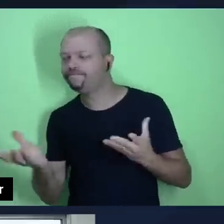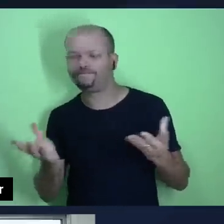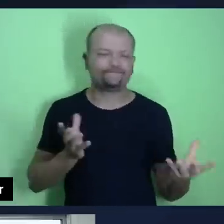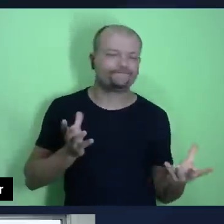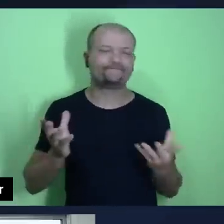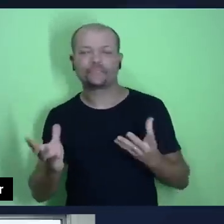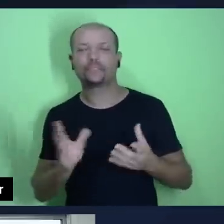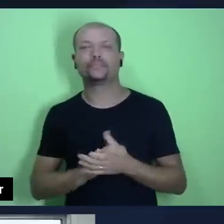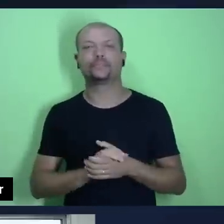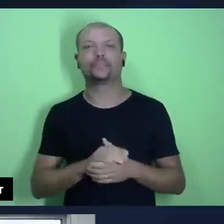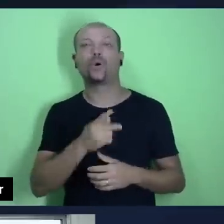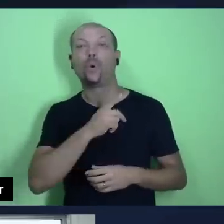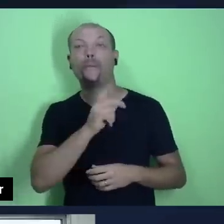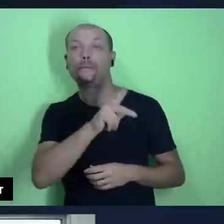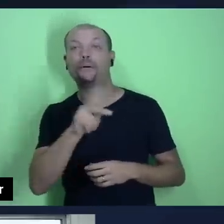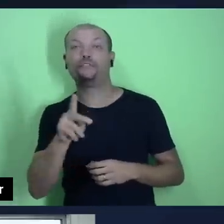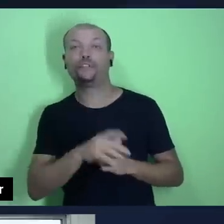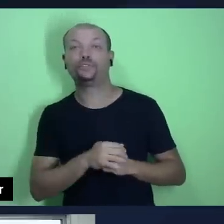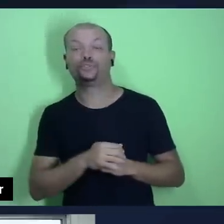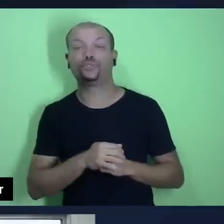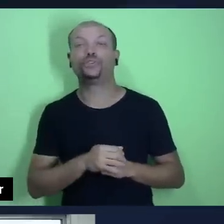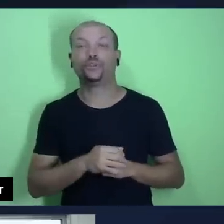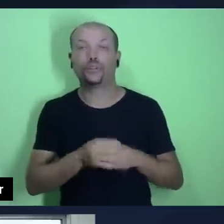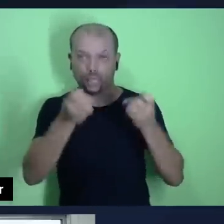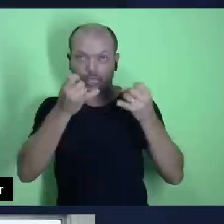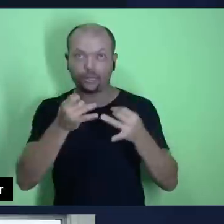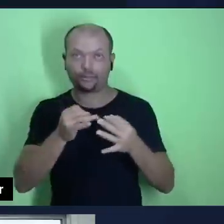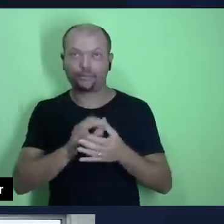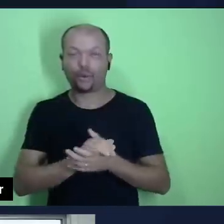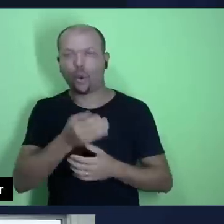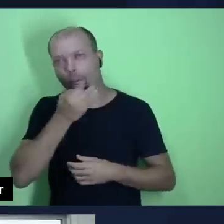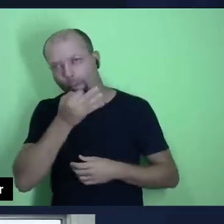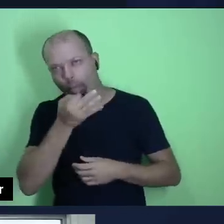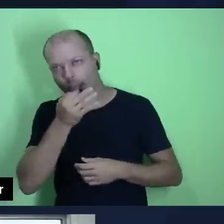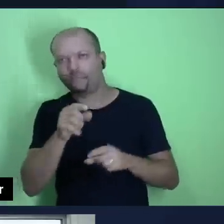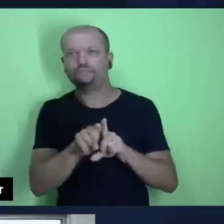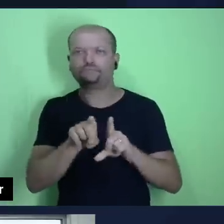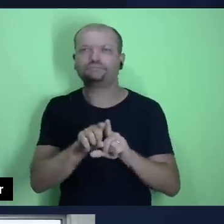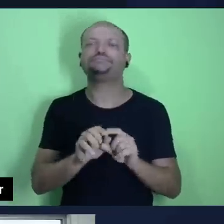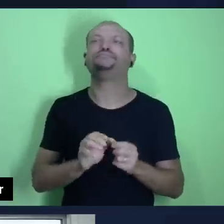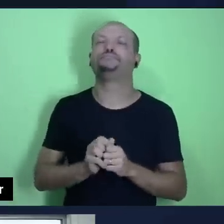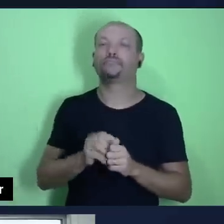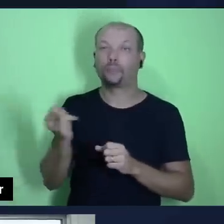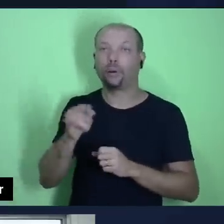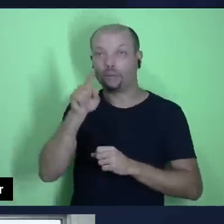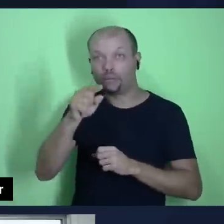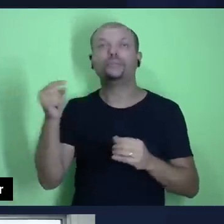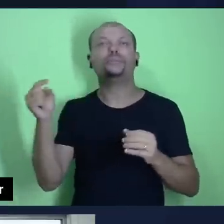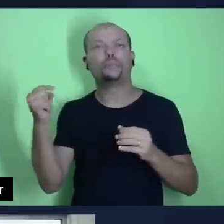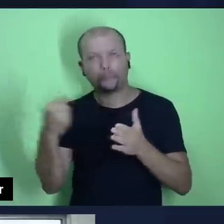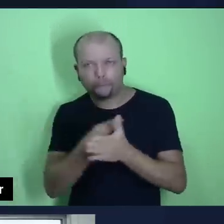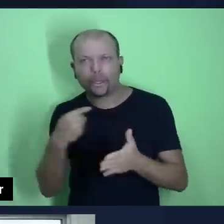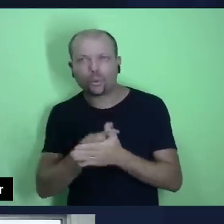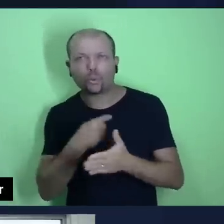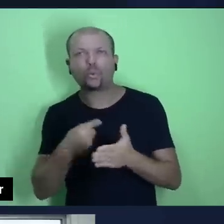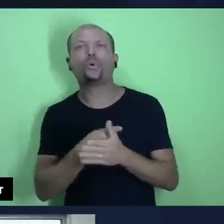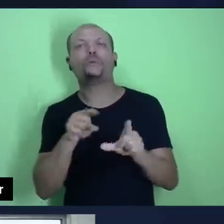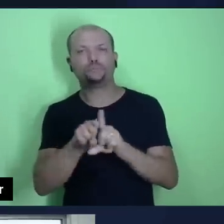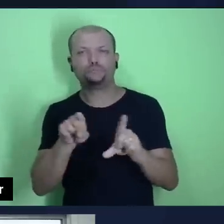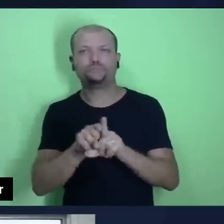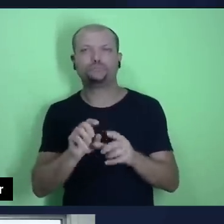o seu ponto de vista, colocou a sua opinião e é muito importante você realmente ter esses pontos de vista